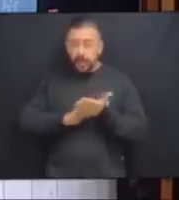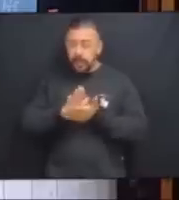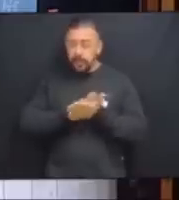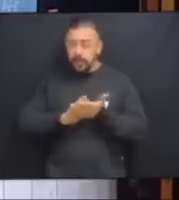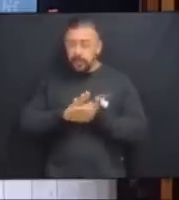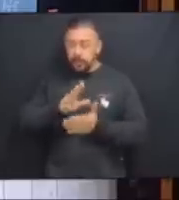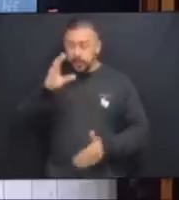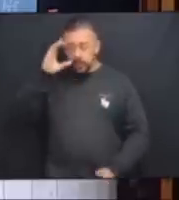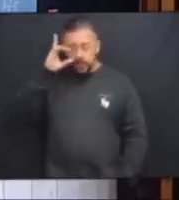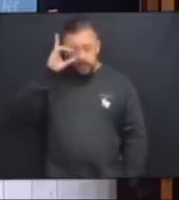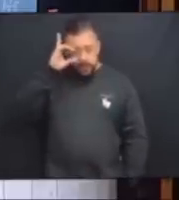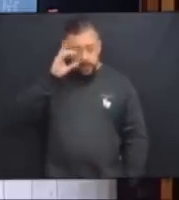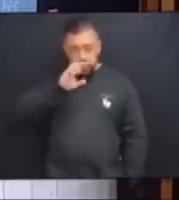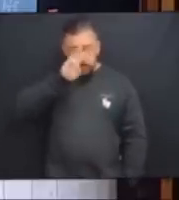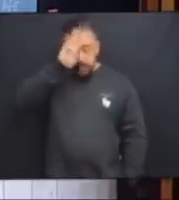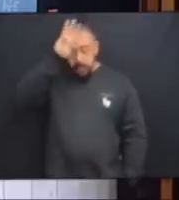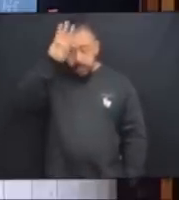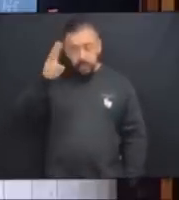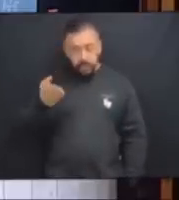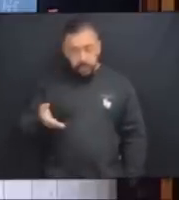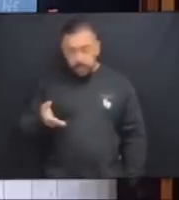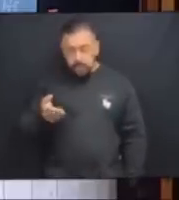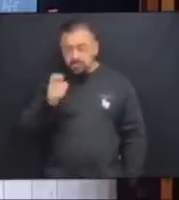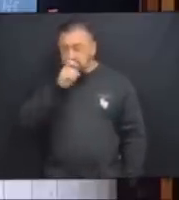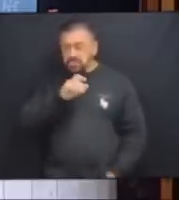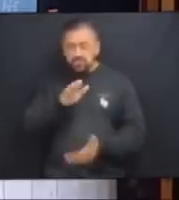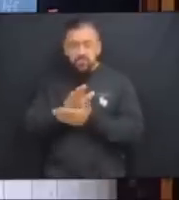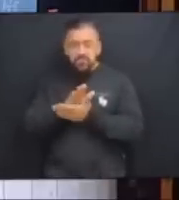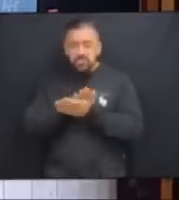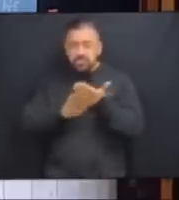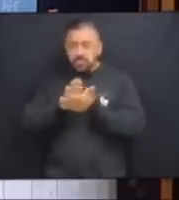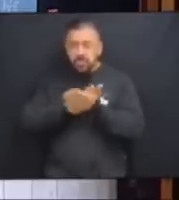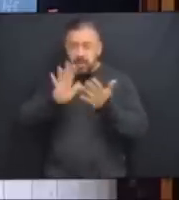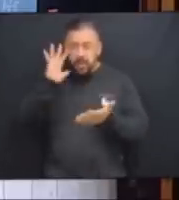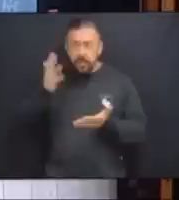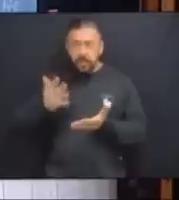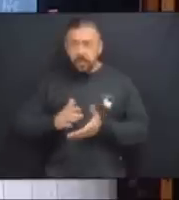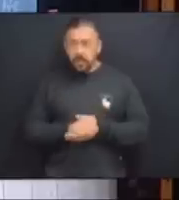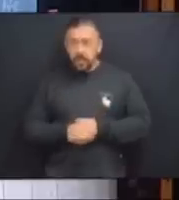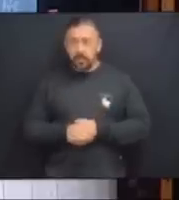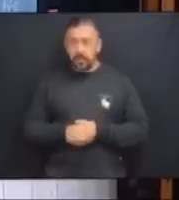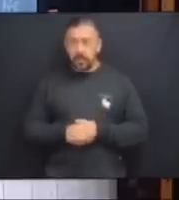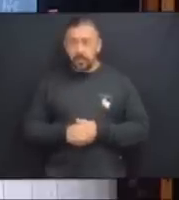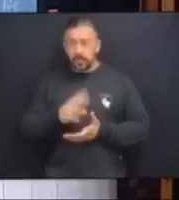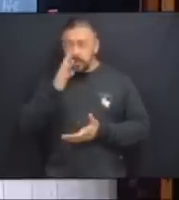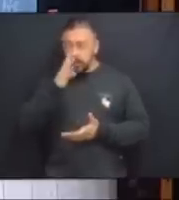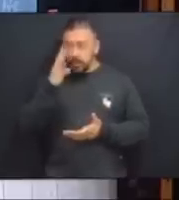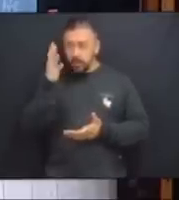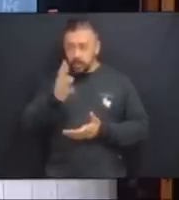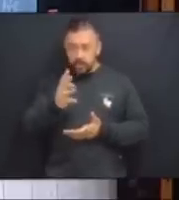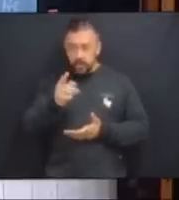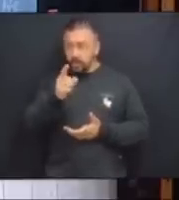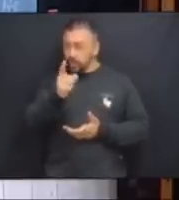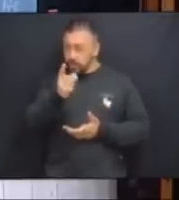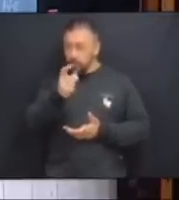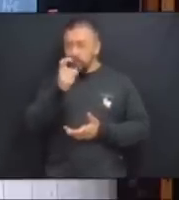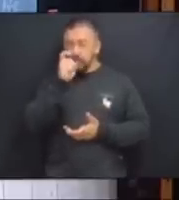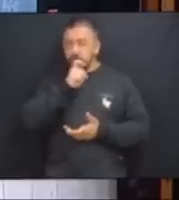Quem mentiu não foi repreendido. E quem acusou a mentira,